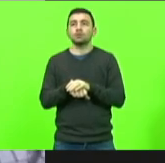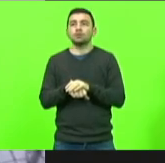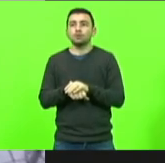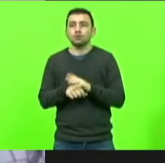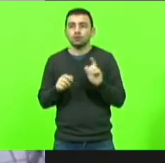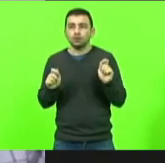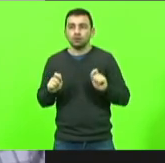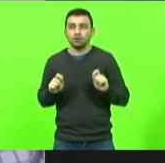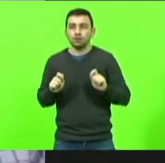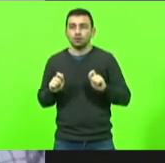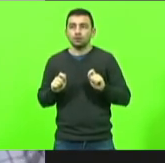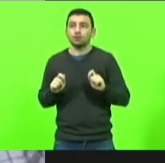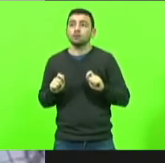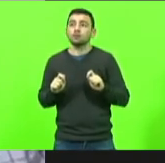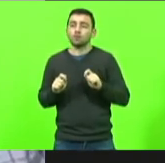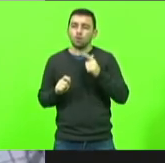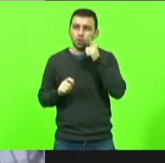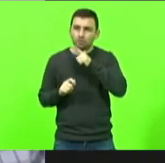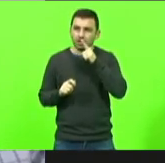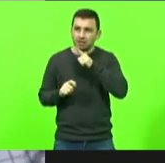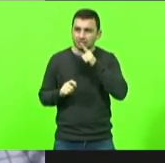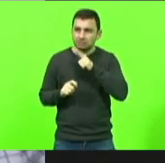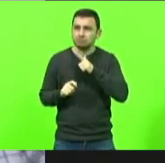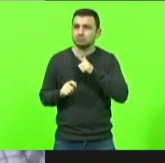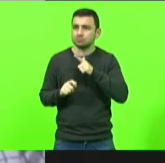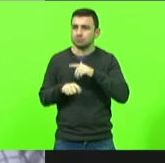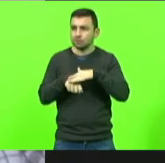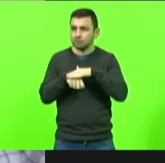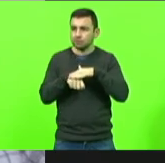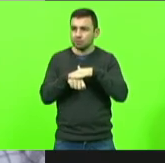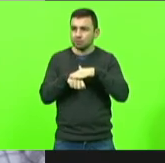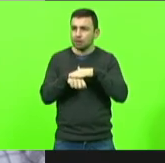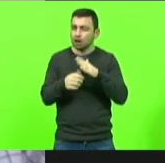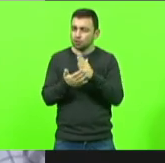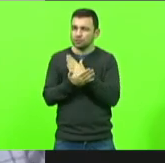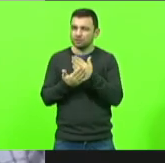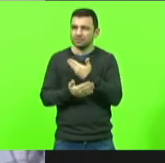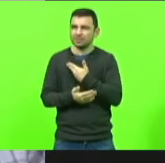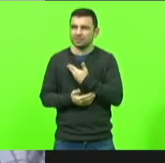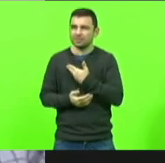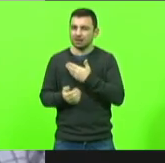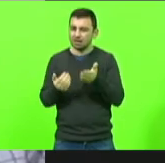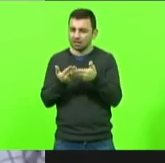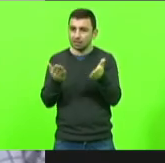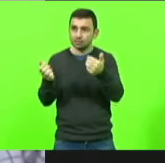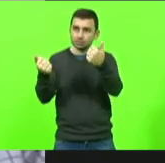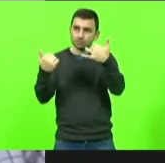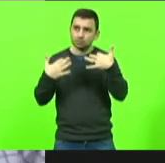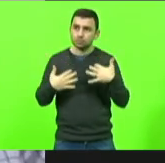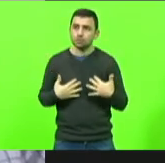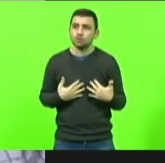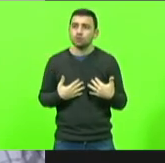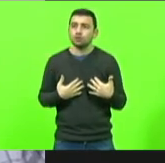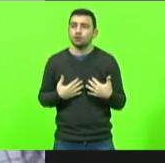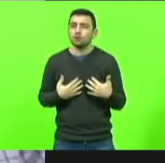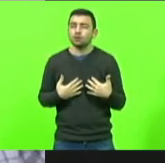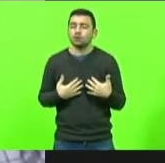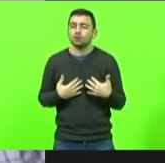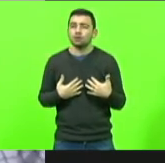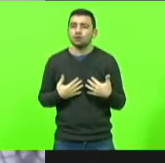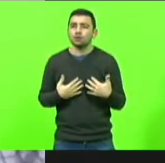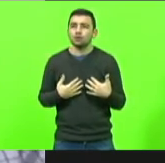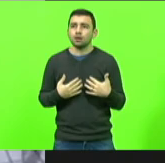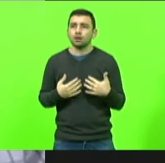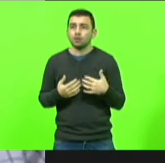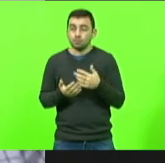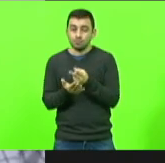com alguns amigos meus que tiveram nessa situação deles contar quando ao lado o